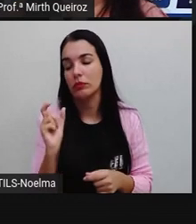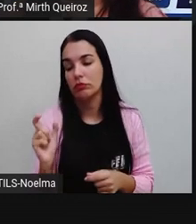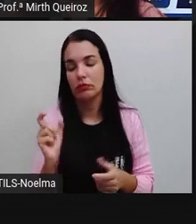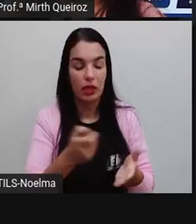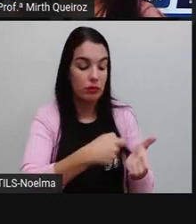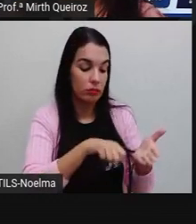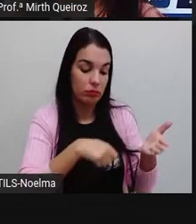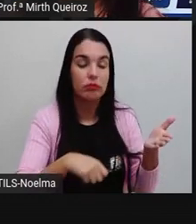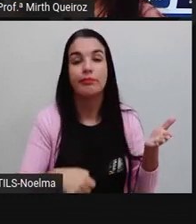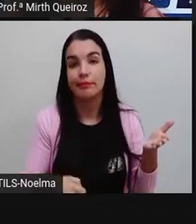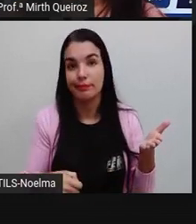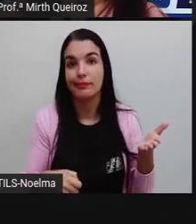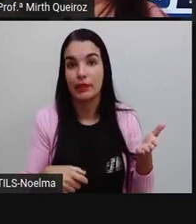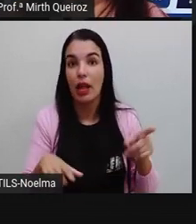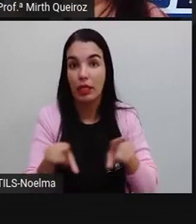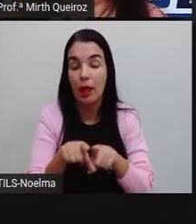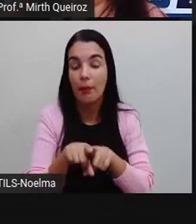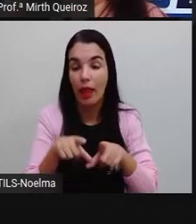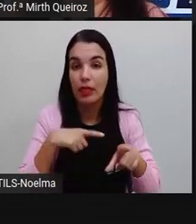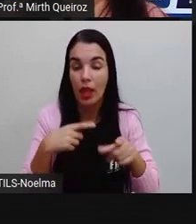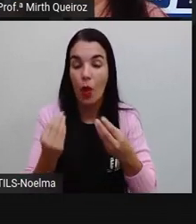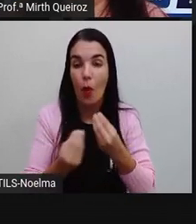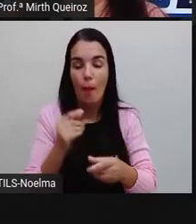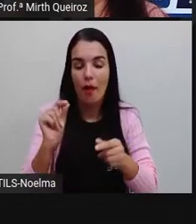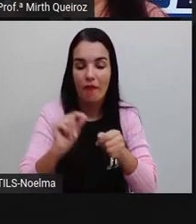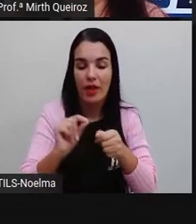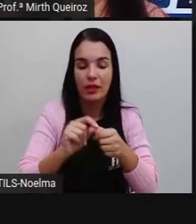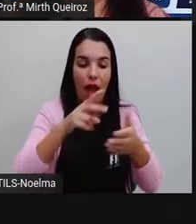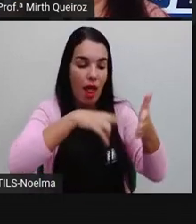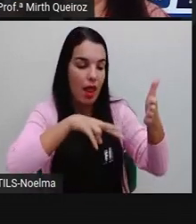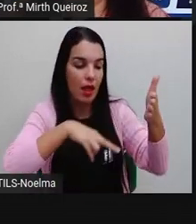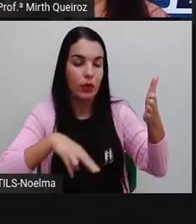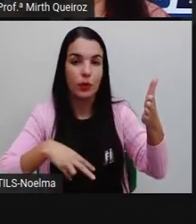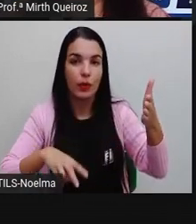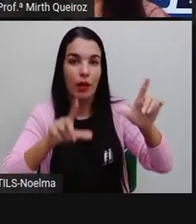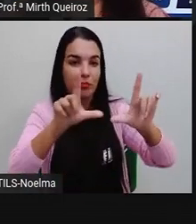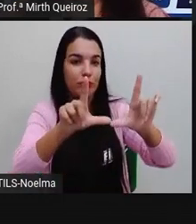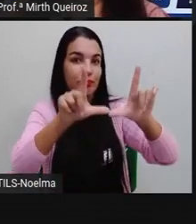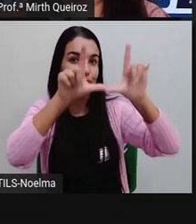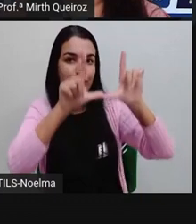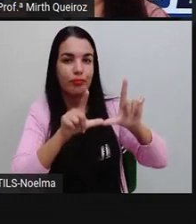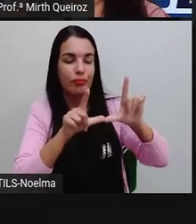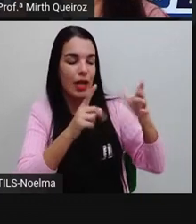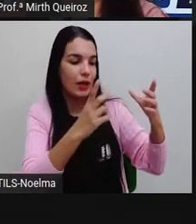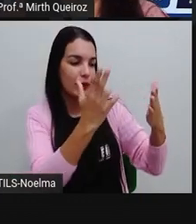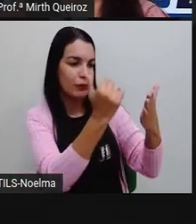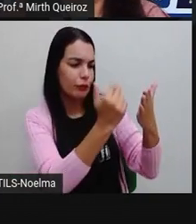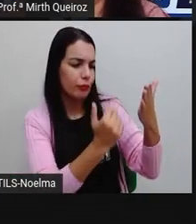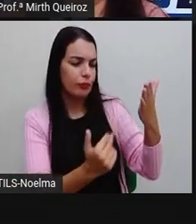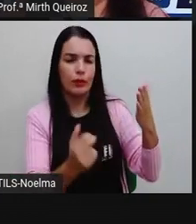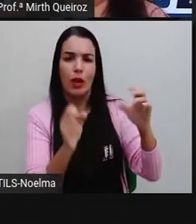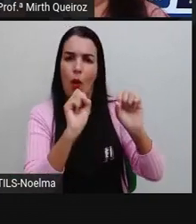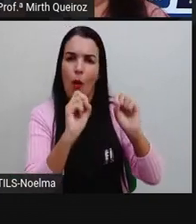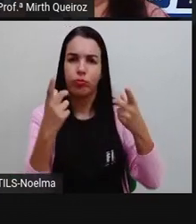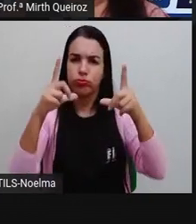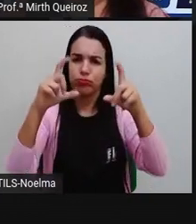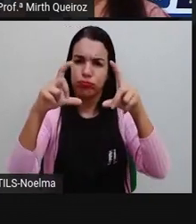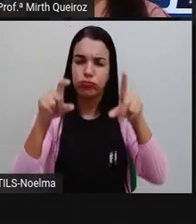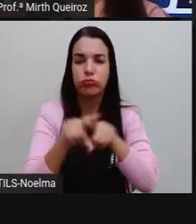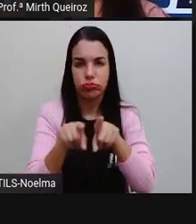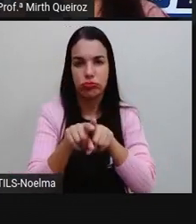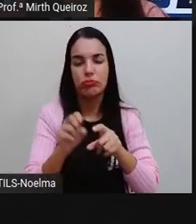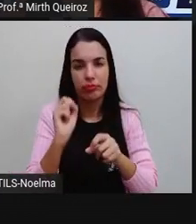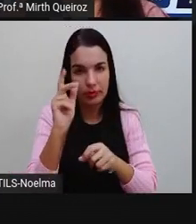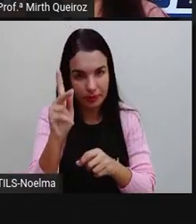linguagem escrita, né? Que seria aí as palavras, né? Na forma escrita, certo?